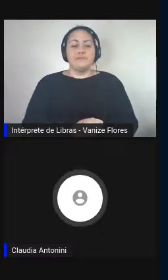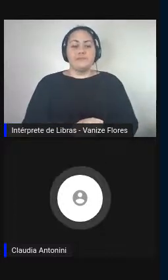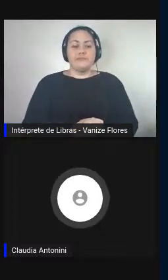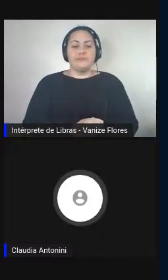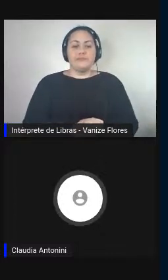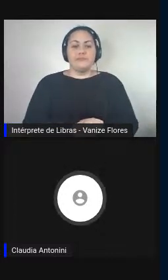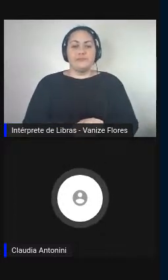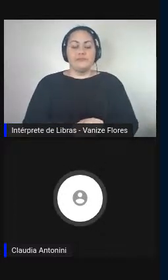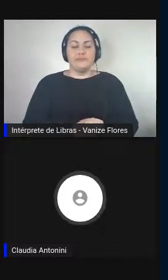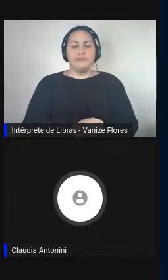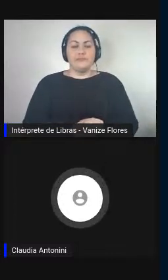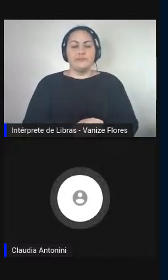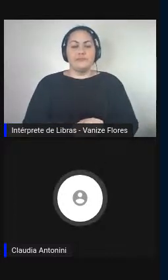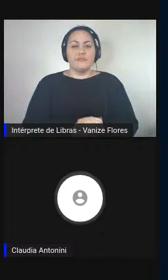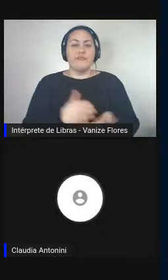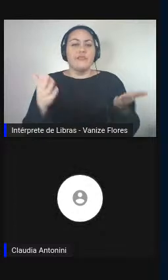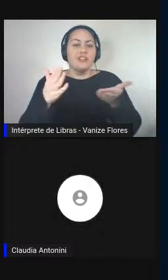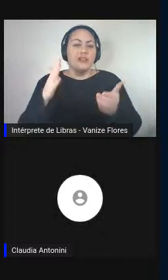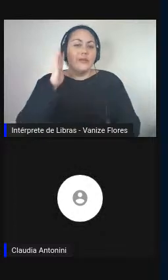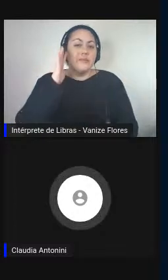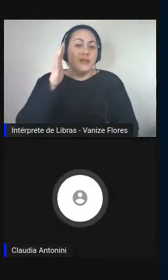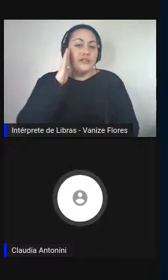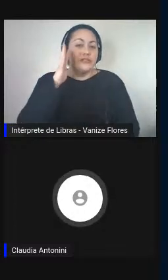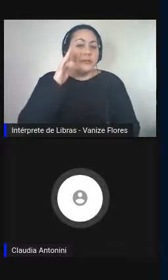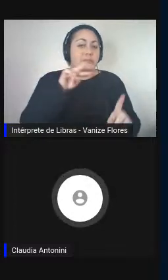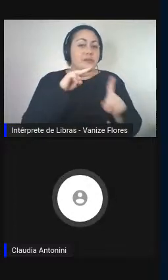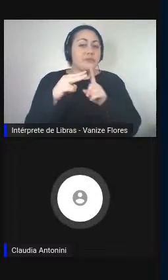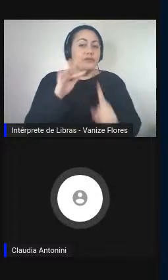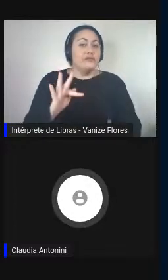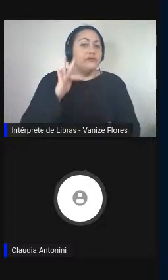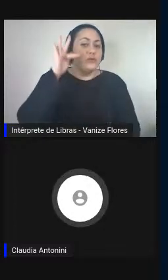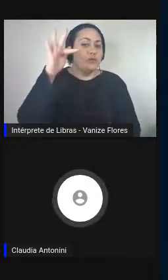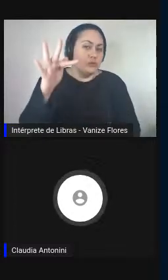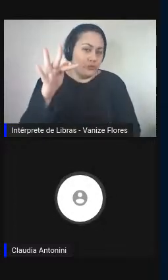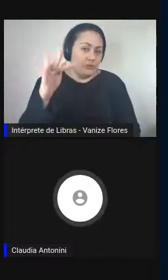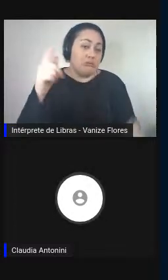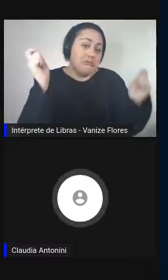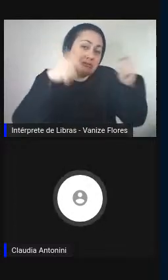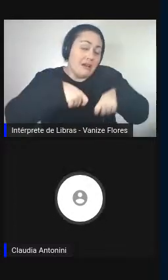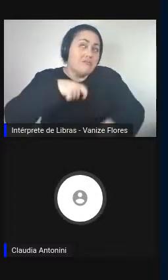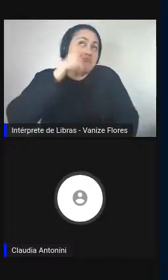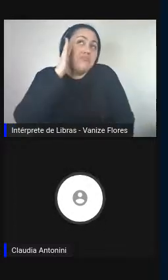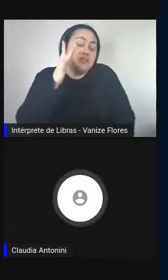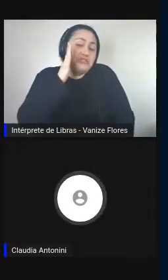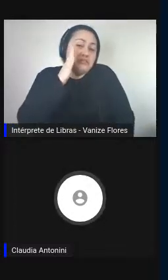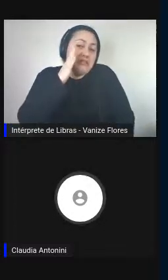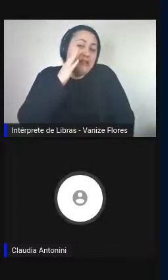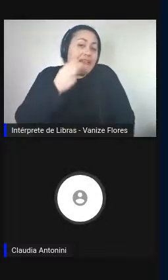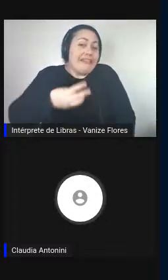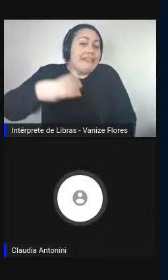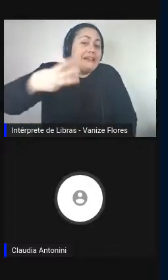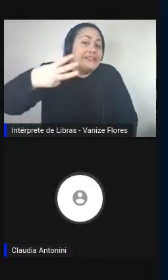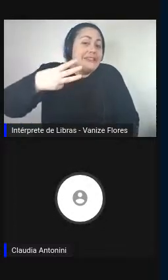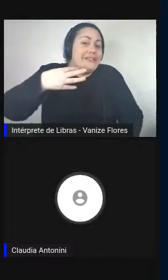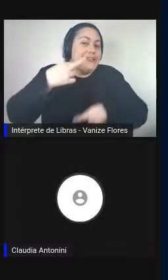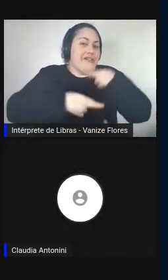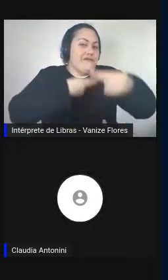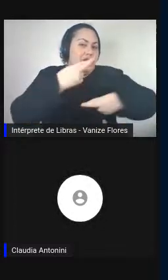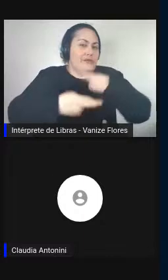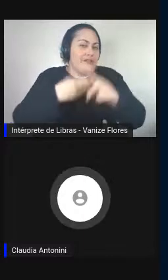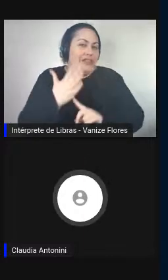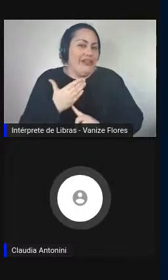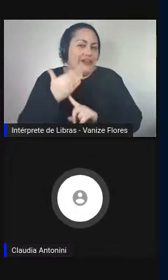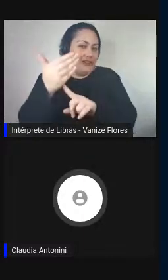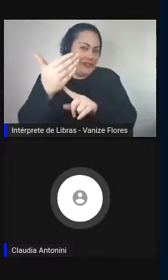em perspectiva futura, é previsível uma terceira revolução tecnológica,